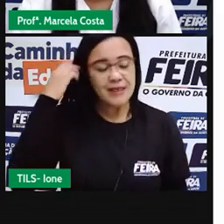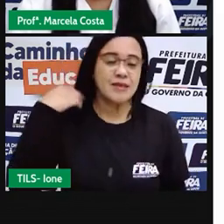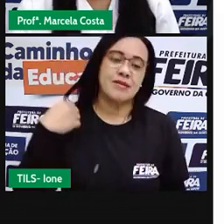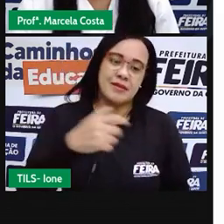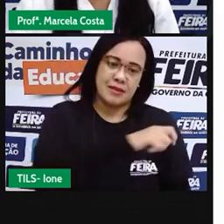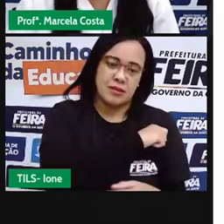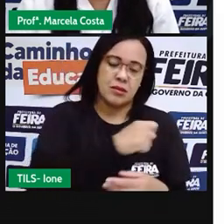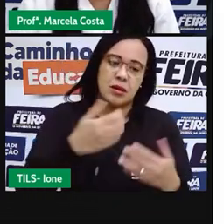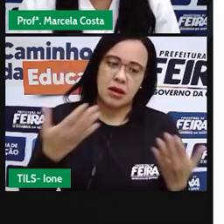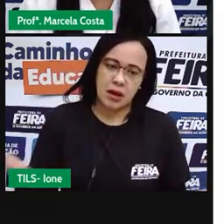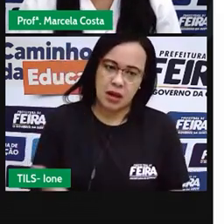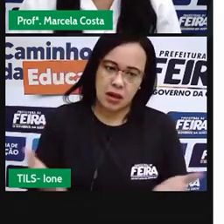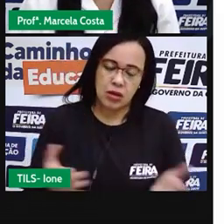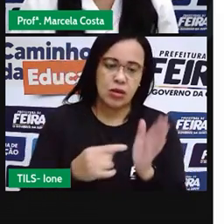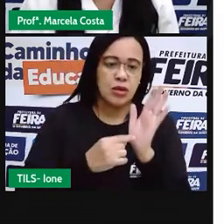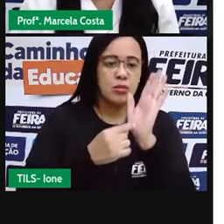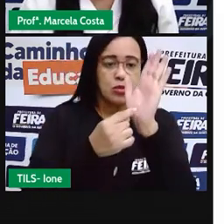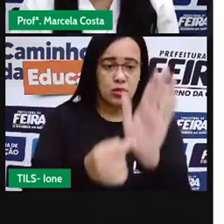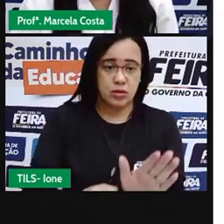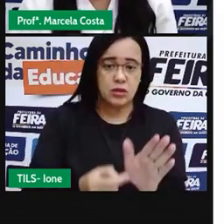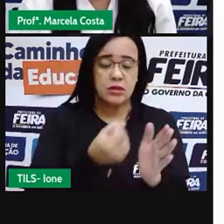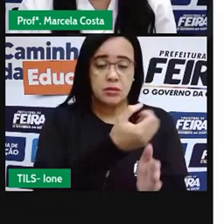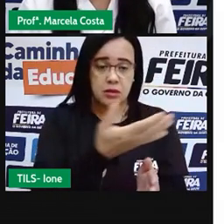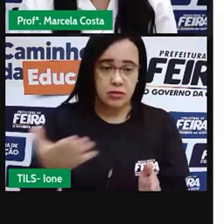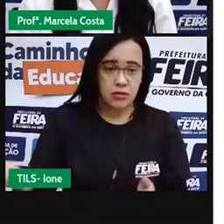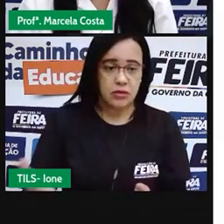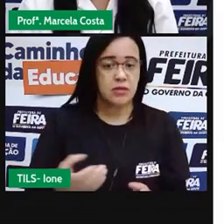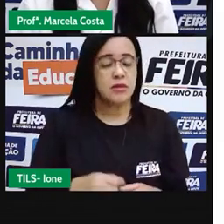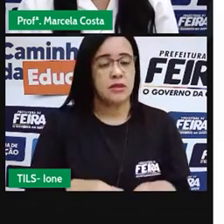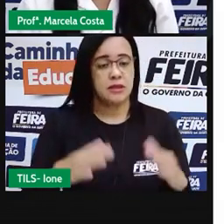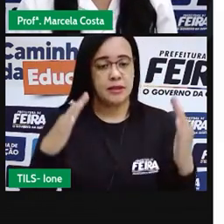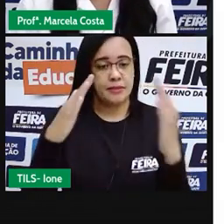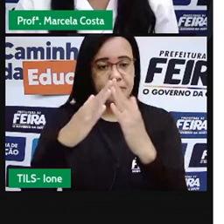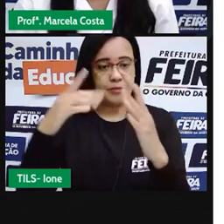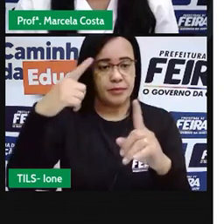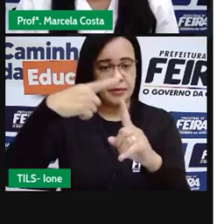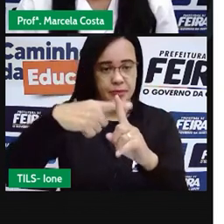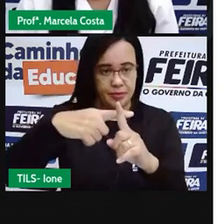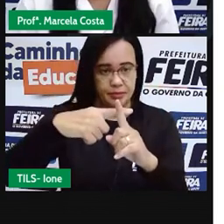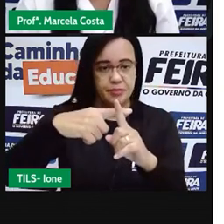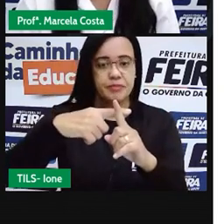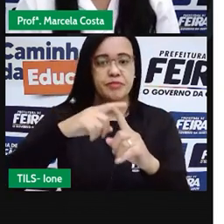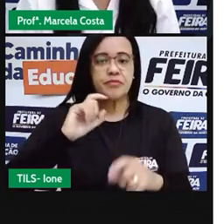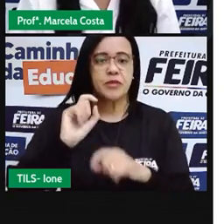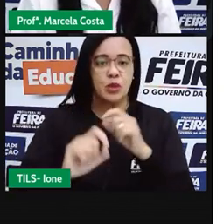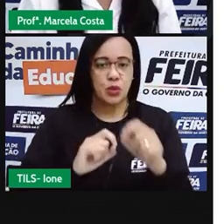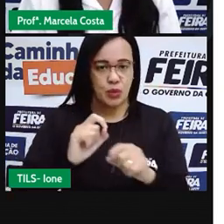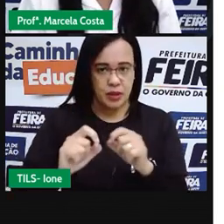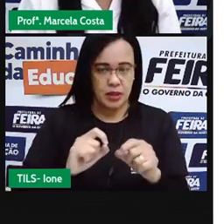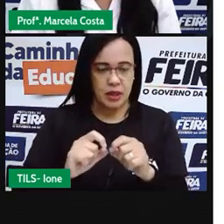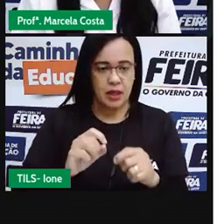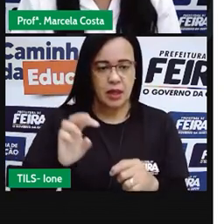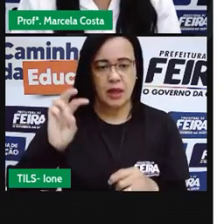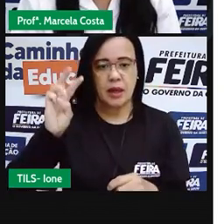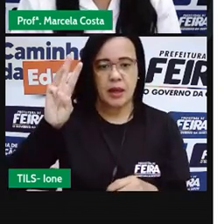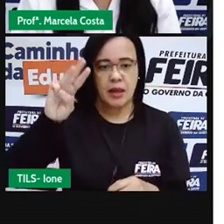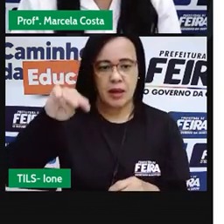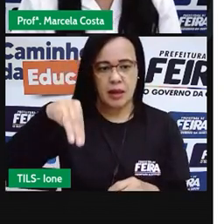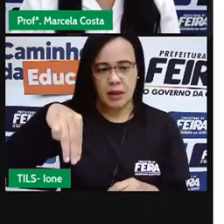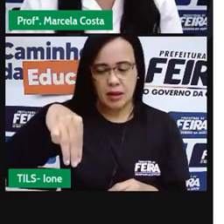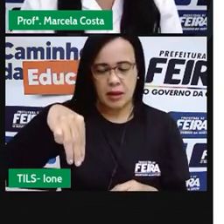agora eu quero mostrar para vocês uma dessas igrejas, que é a Catedral Metropolitana de Santana,